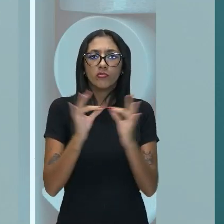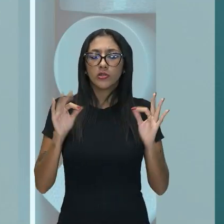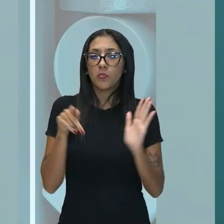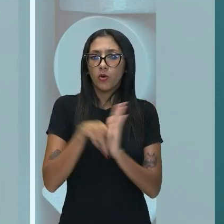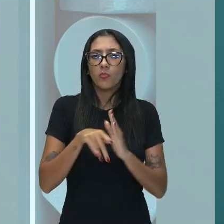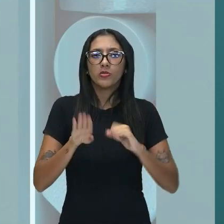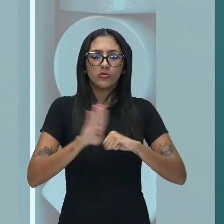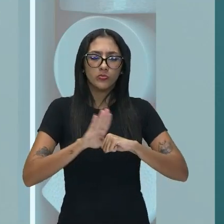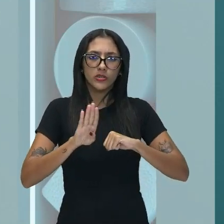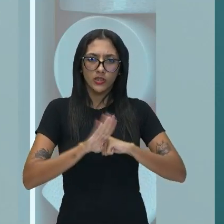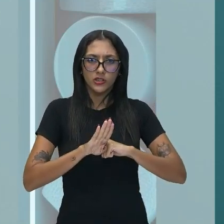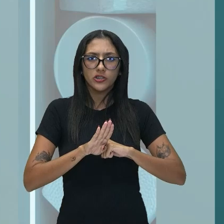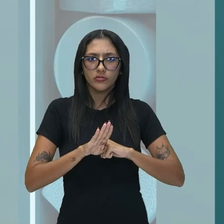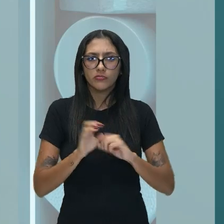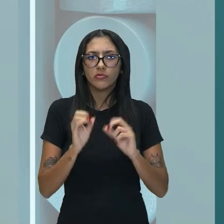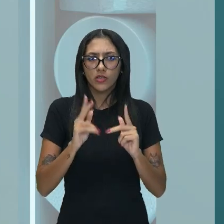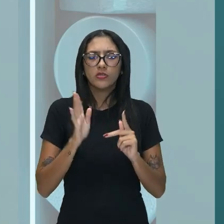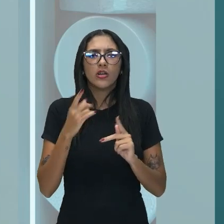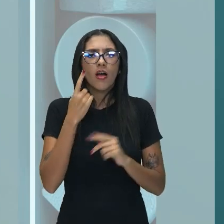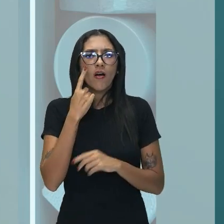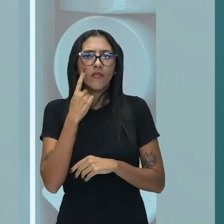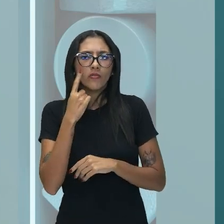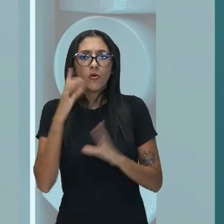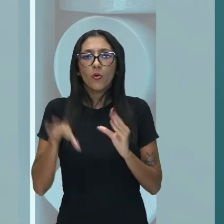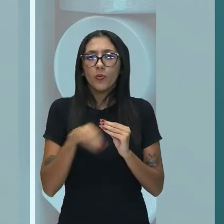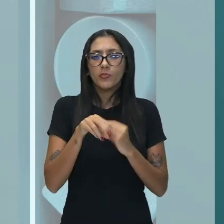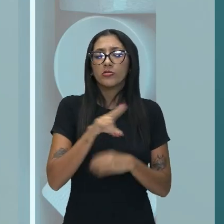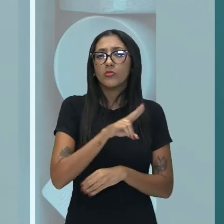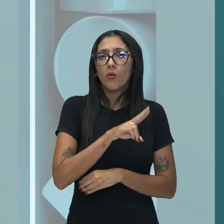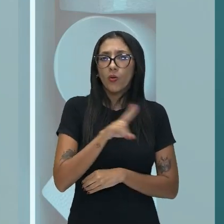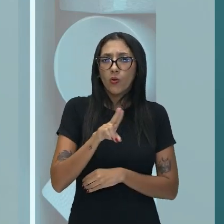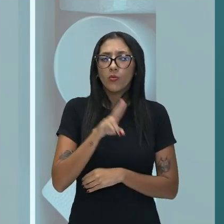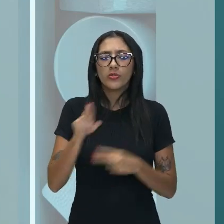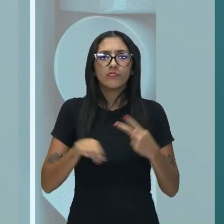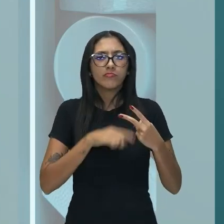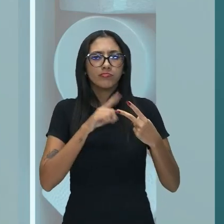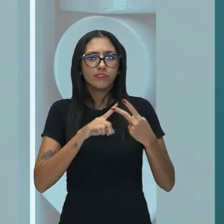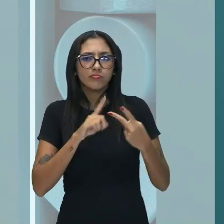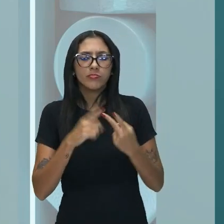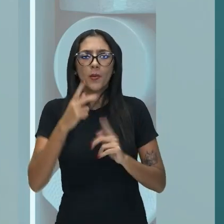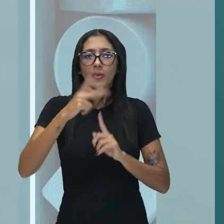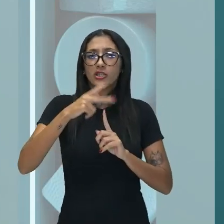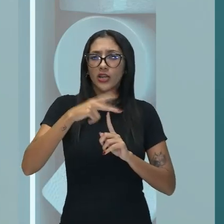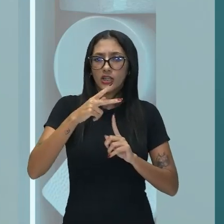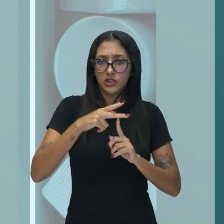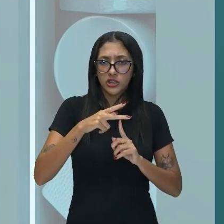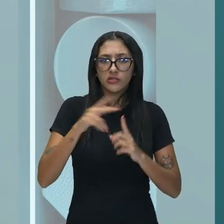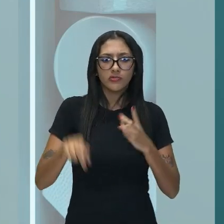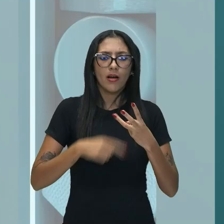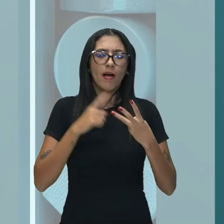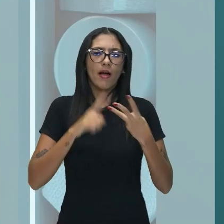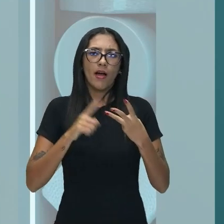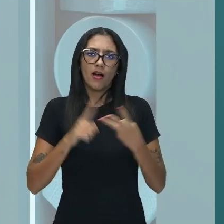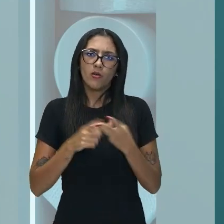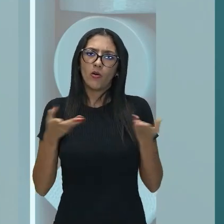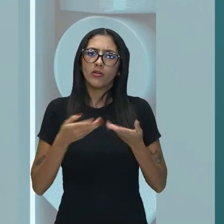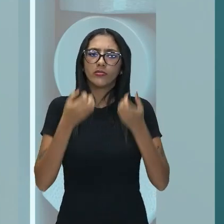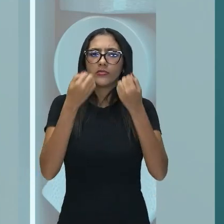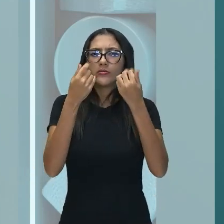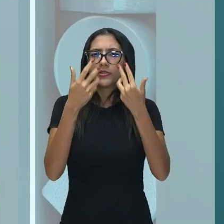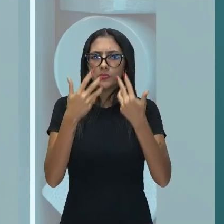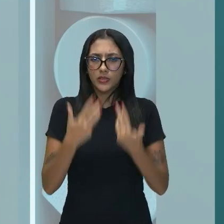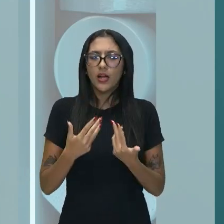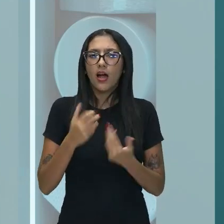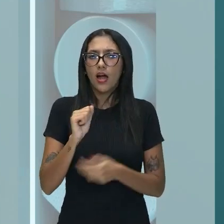substantivo, ok? Já vimos o complemento nominal, já vimos o predicativo do sujeito, agora nós vamos analisar